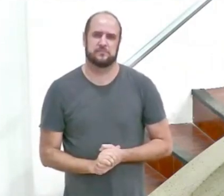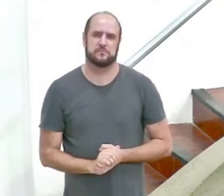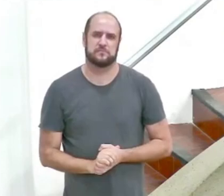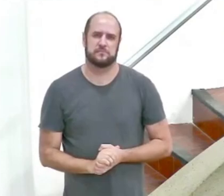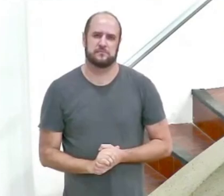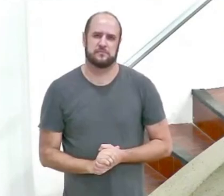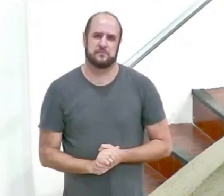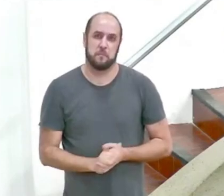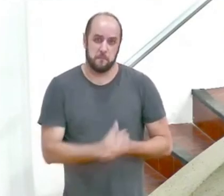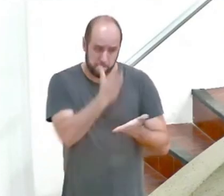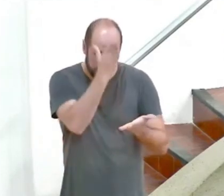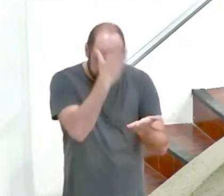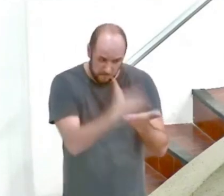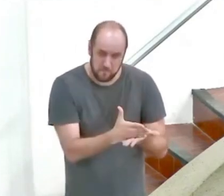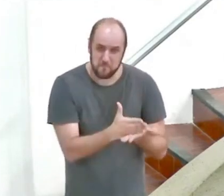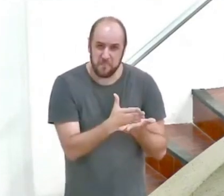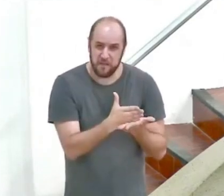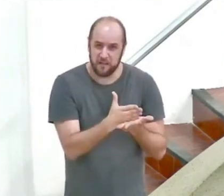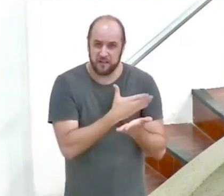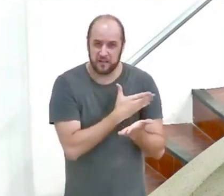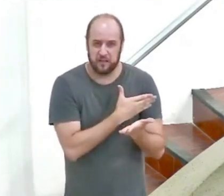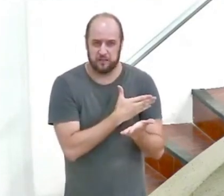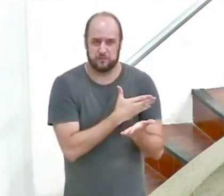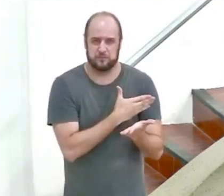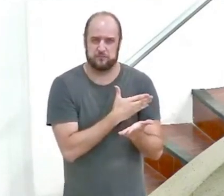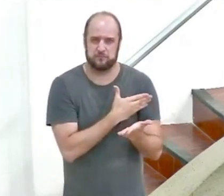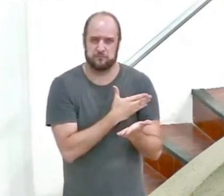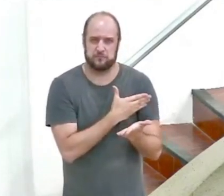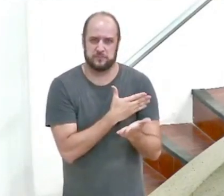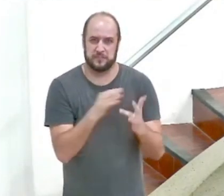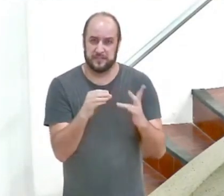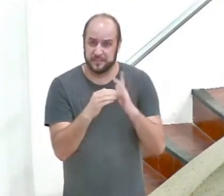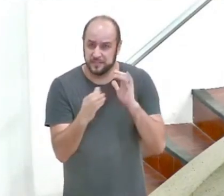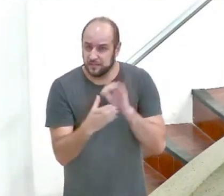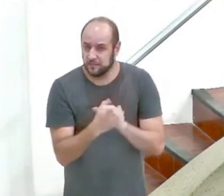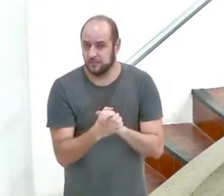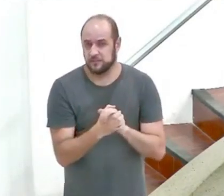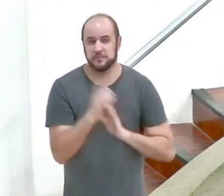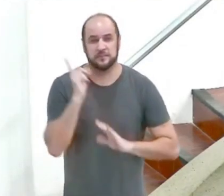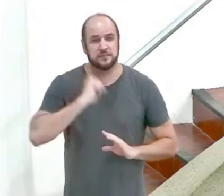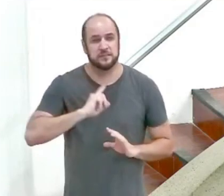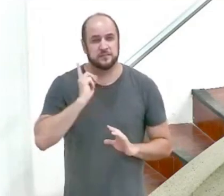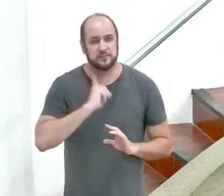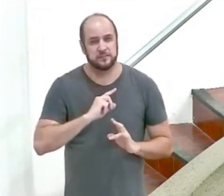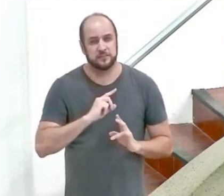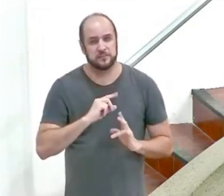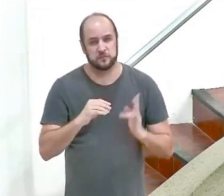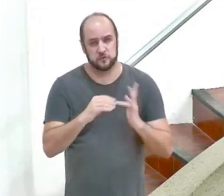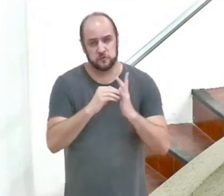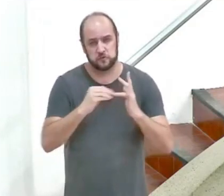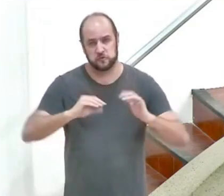metade dos casamentos nos Estados Unidos termina em divórcio